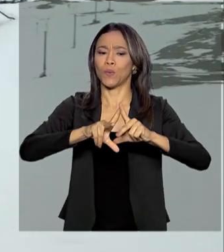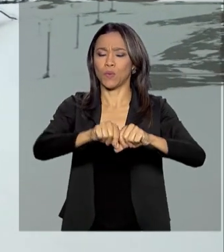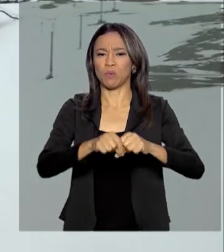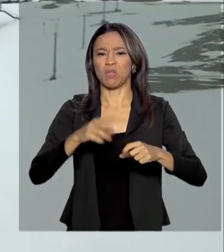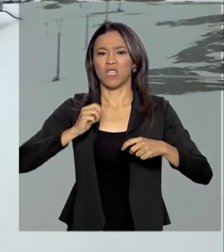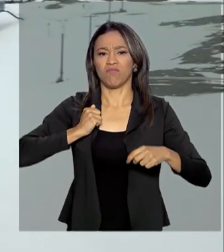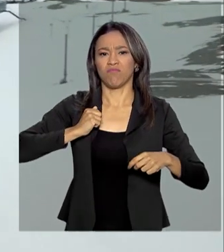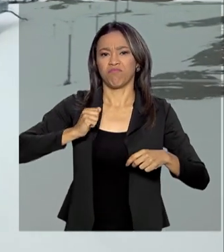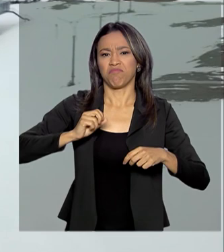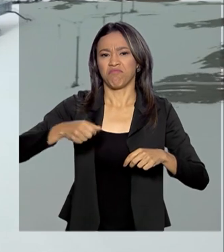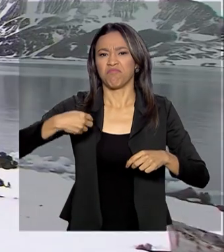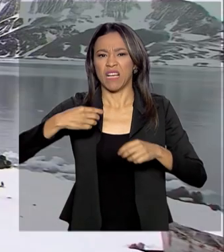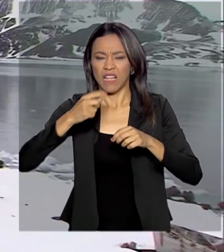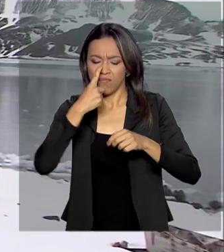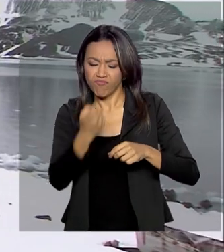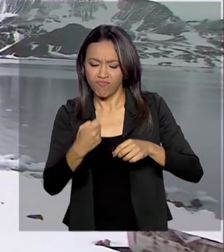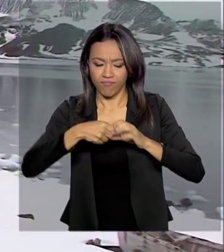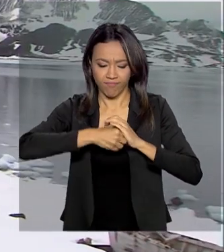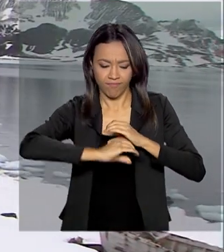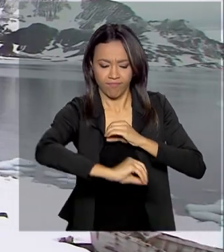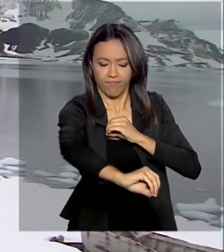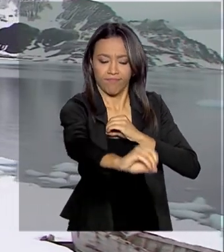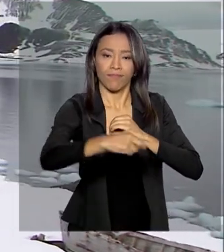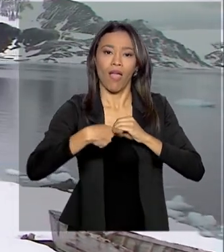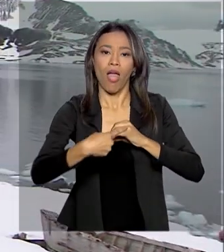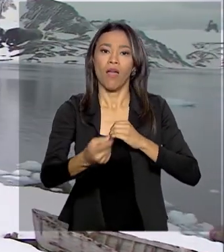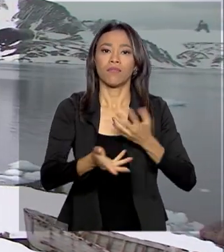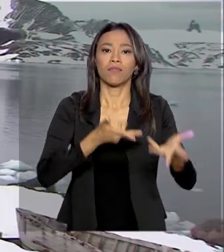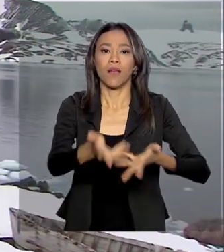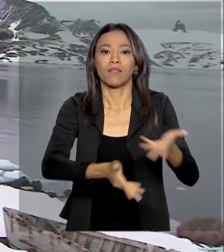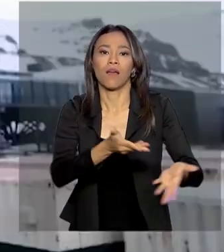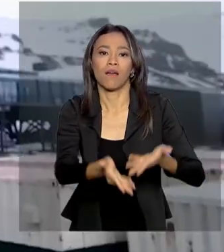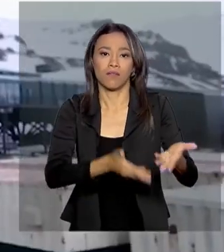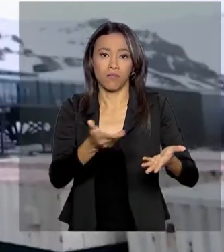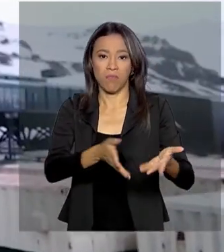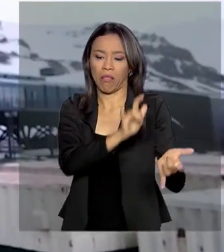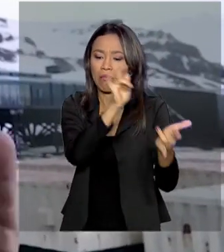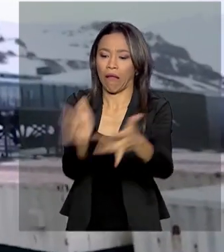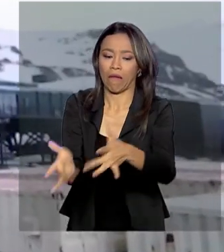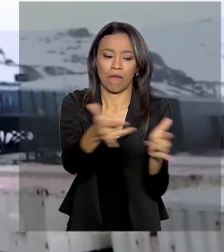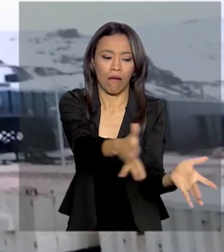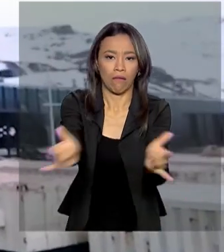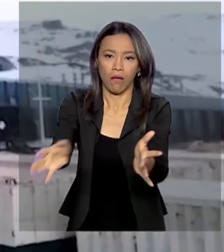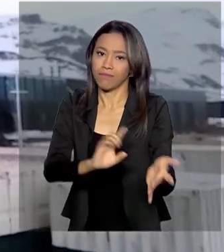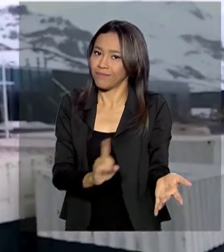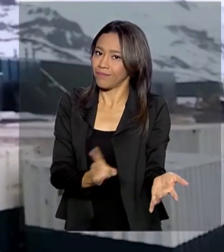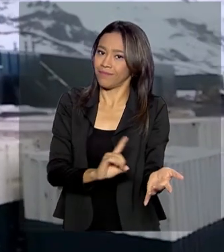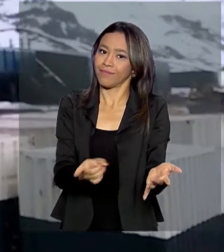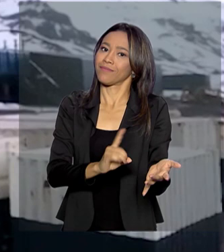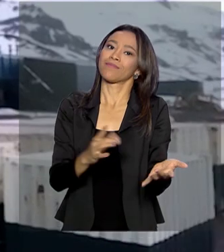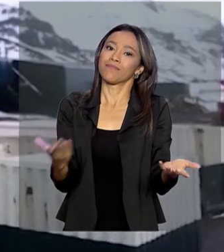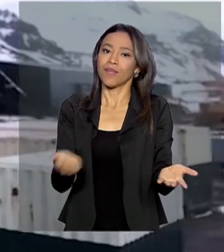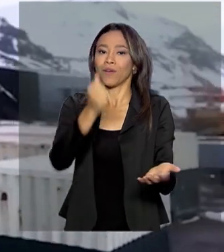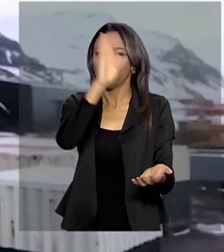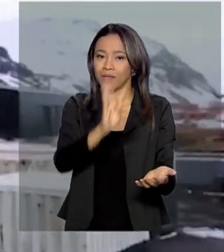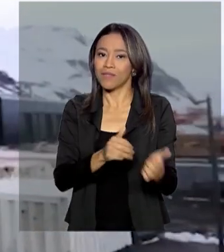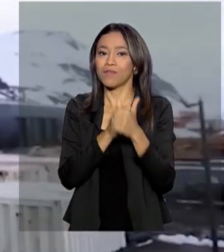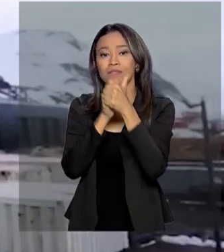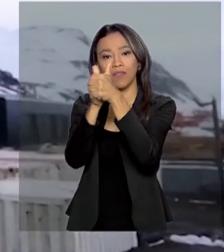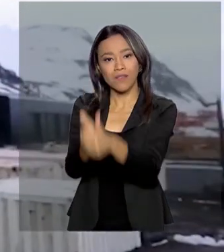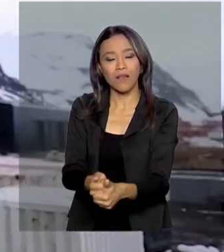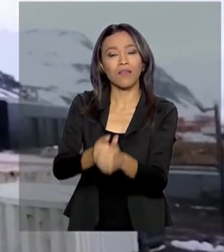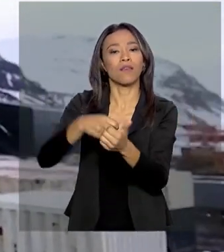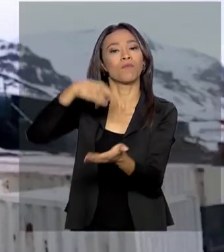também será tratado para evitar qualquer agressão a esse meio ambiente. Afinal, o Brasil é signatário do Tratado da